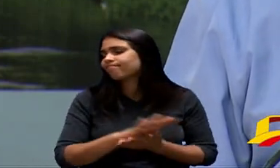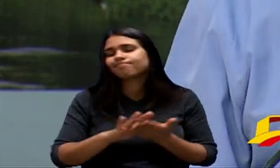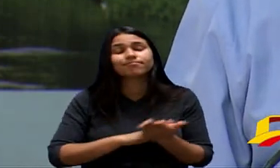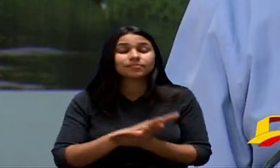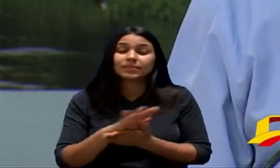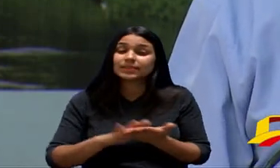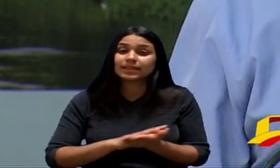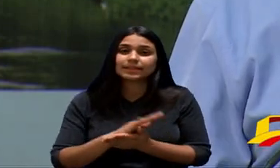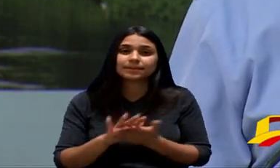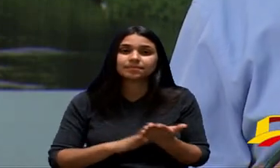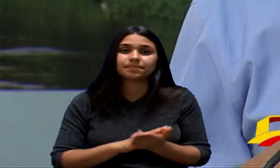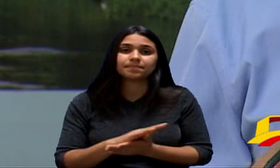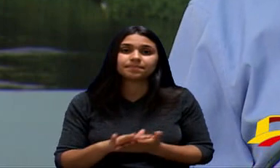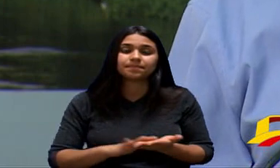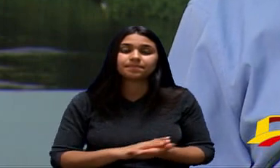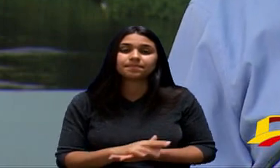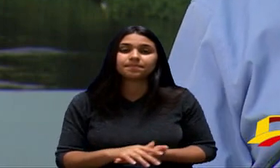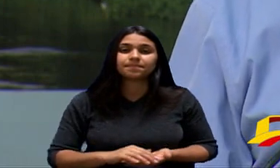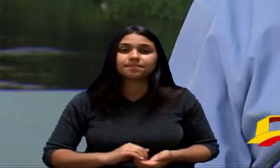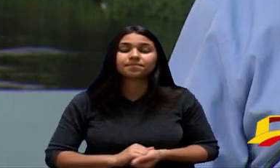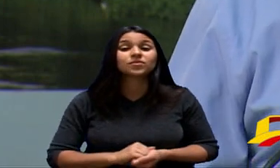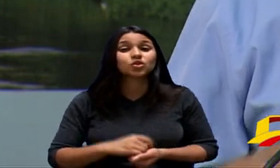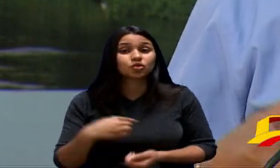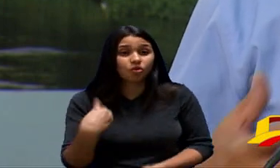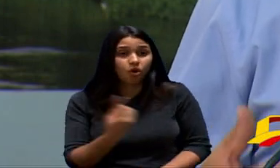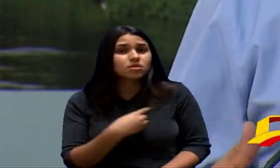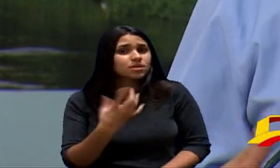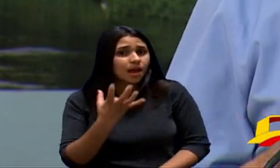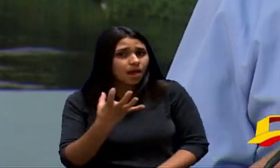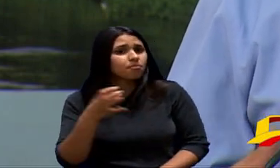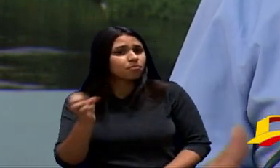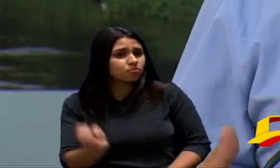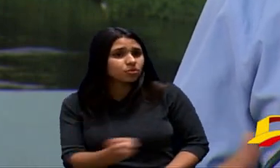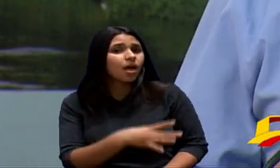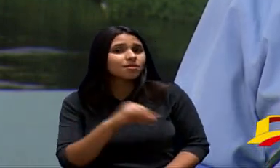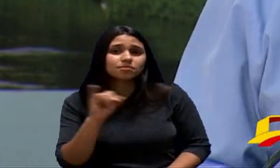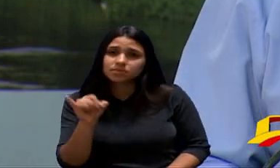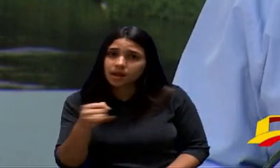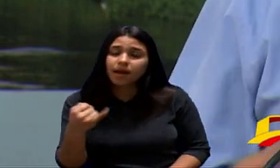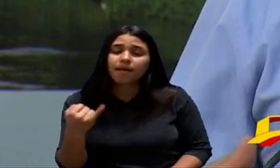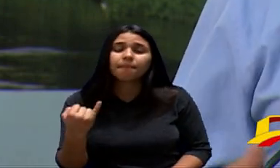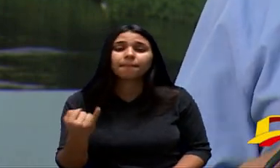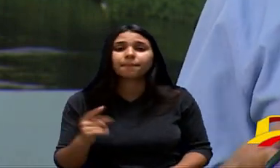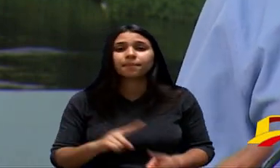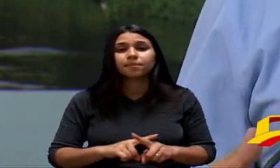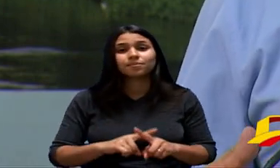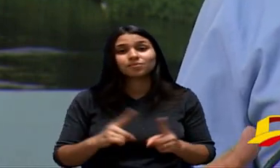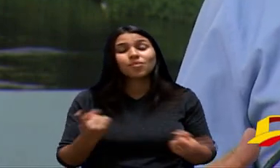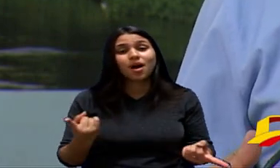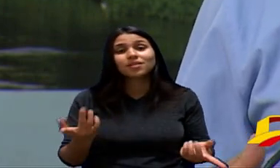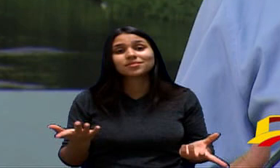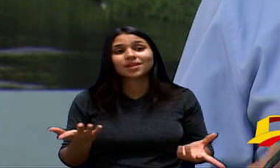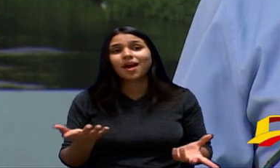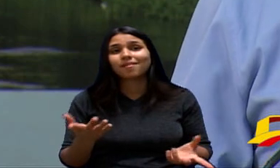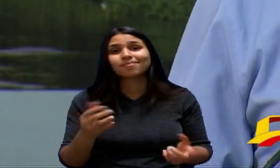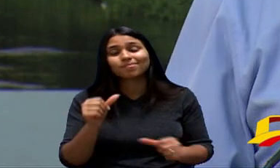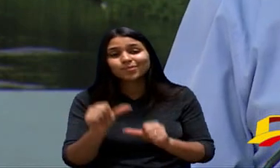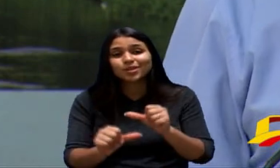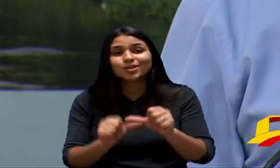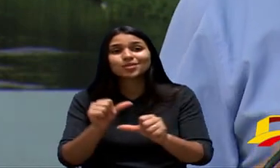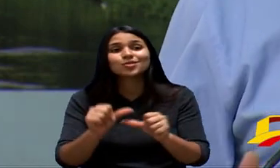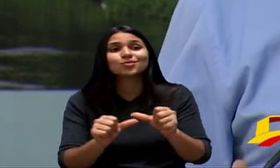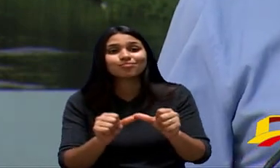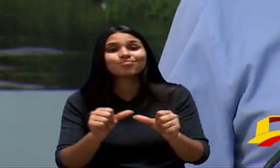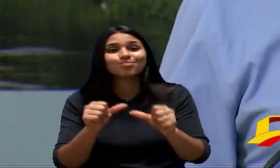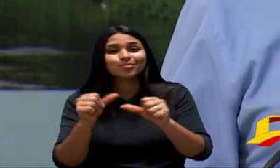Se O País Nós Somos A Favor Da Modernidade Queremos Daqui A Pouco Deputado Essa Transição Vai Acontecer Os